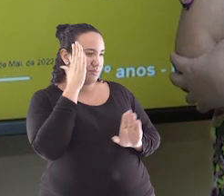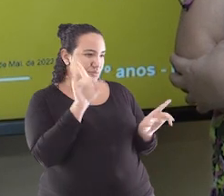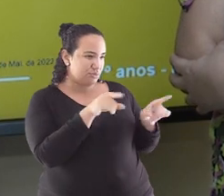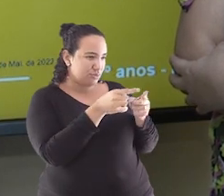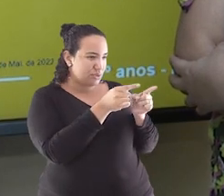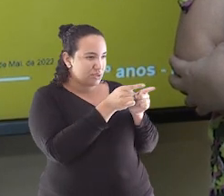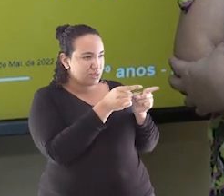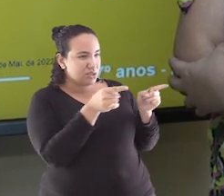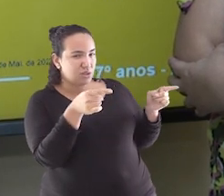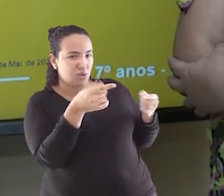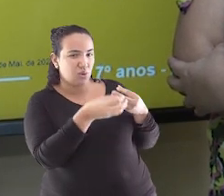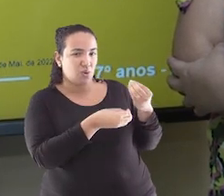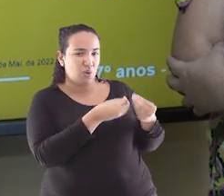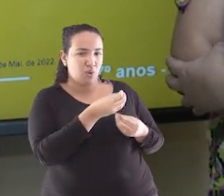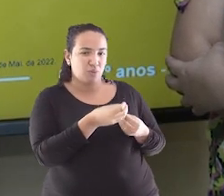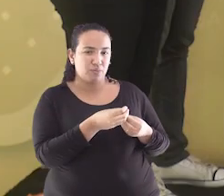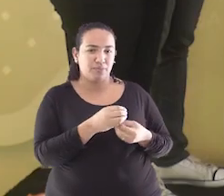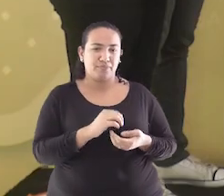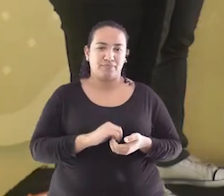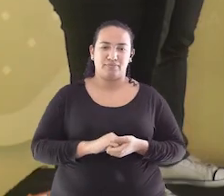Pode cantar mais um pedacinho?